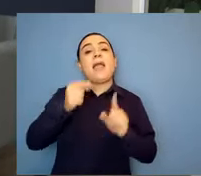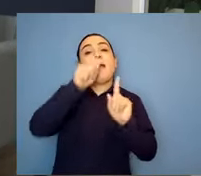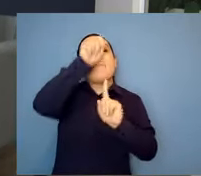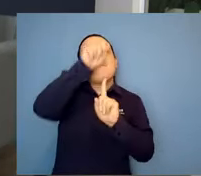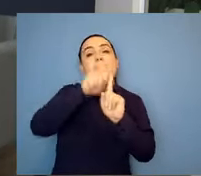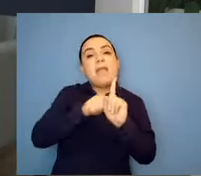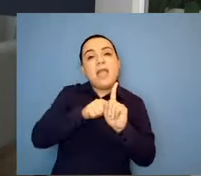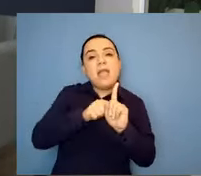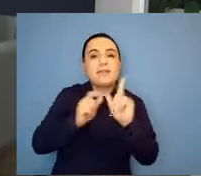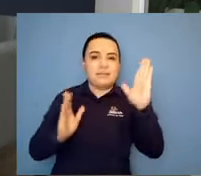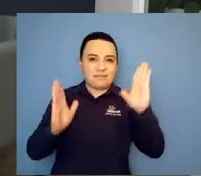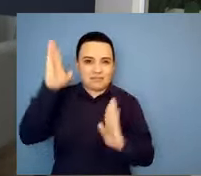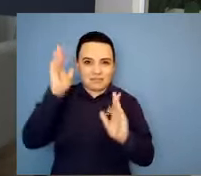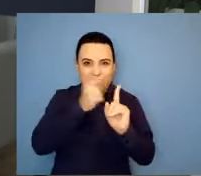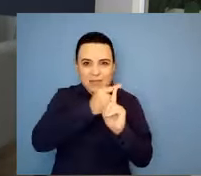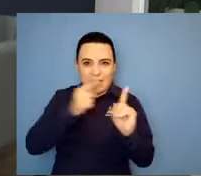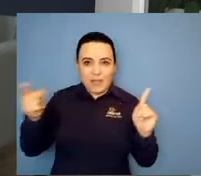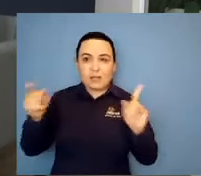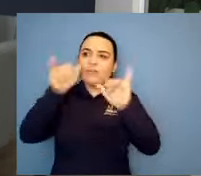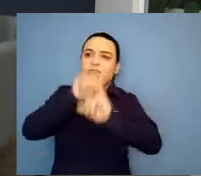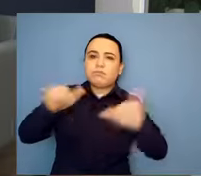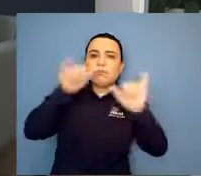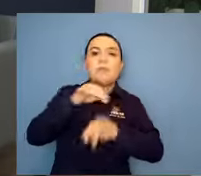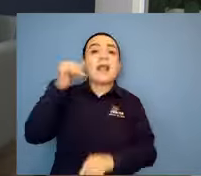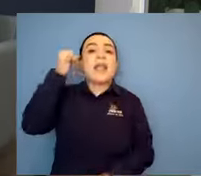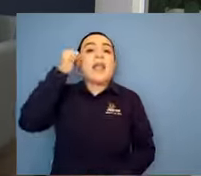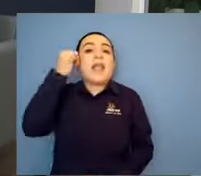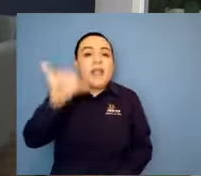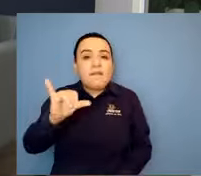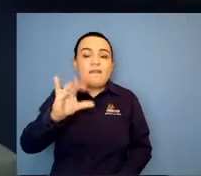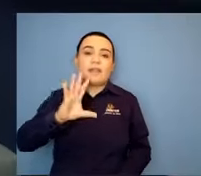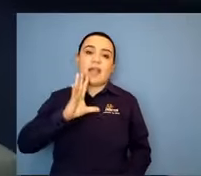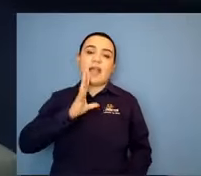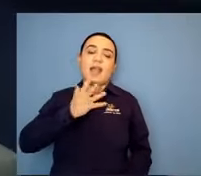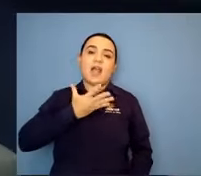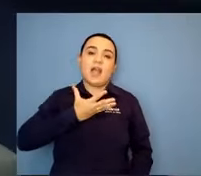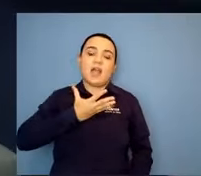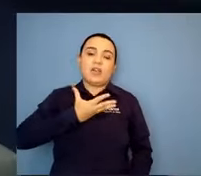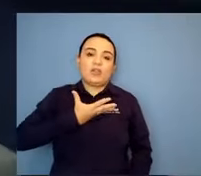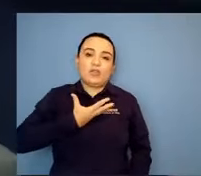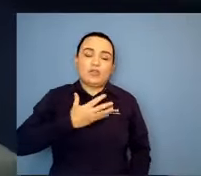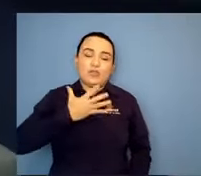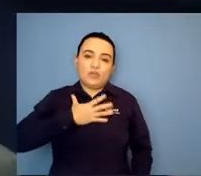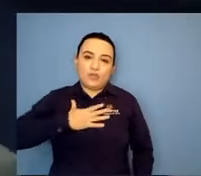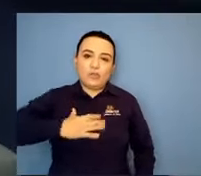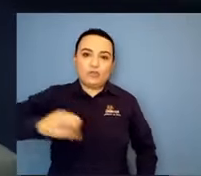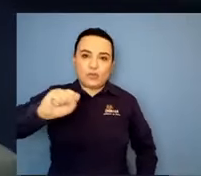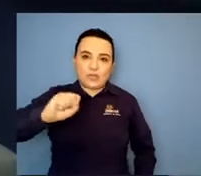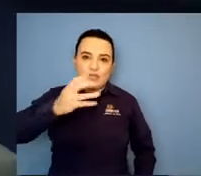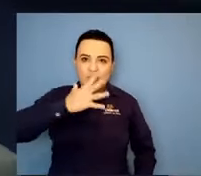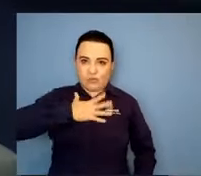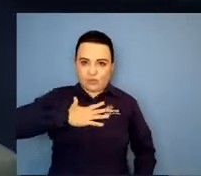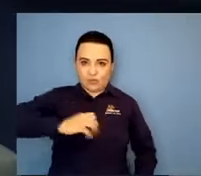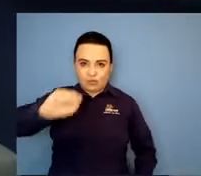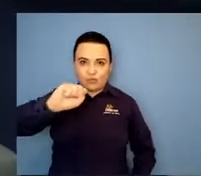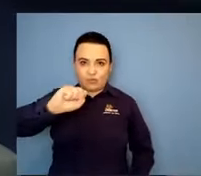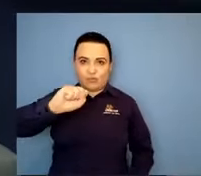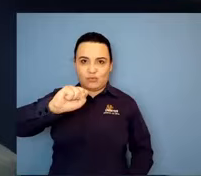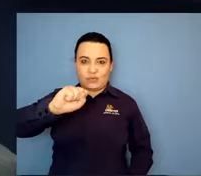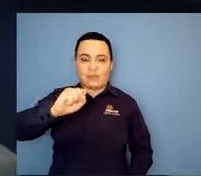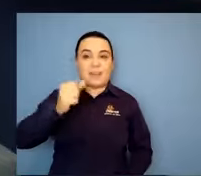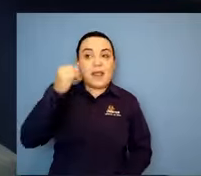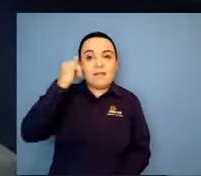Sim, e o Instituto? O Instituto Berbigier nasceu por conta do Eduardo, que recebeu o diagnóstico, fez